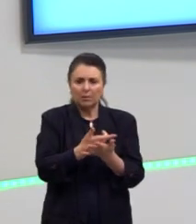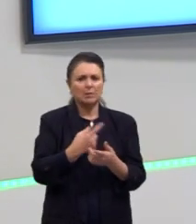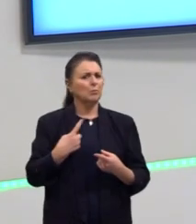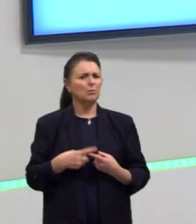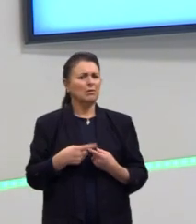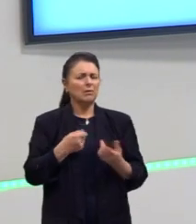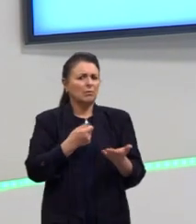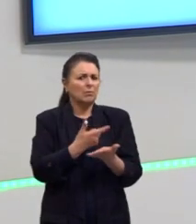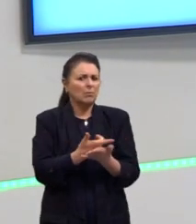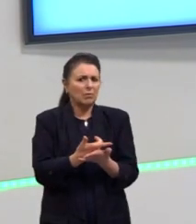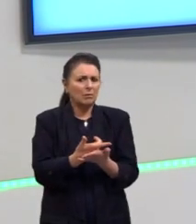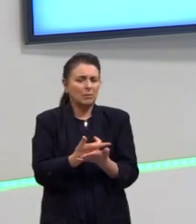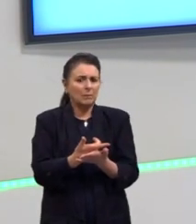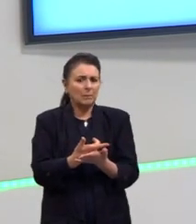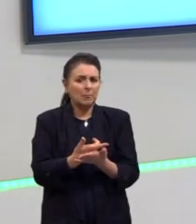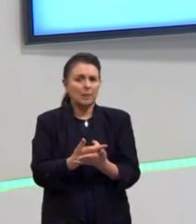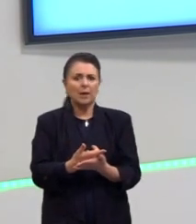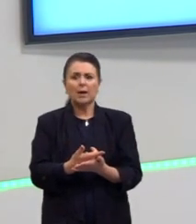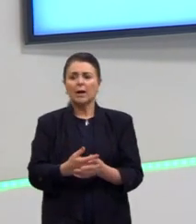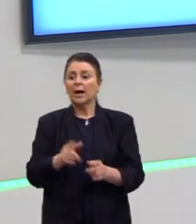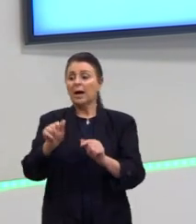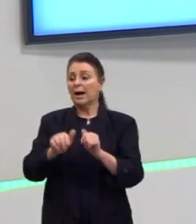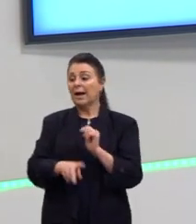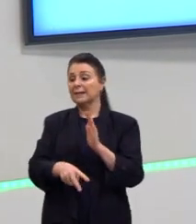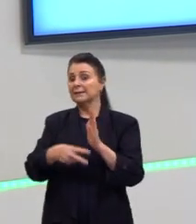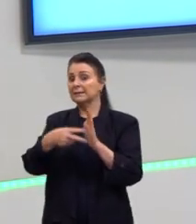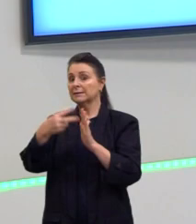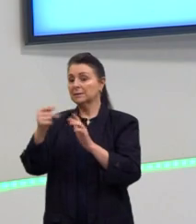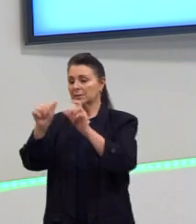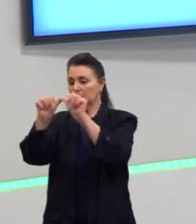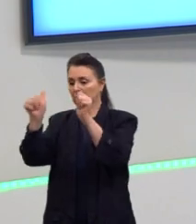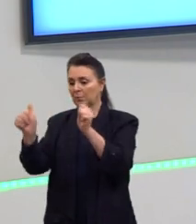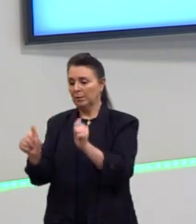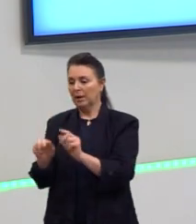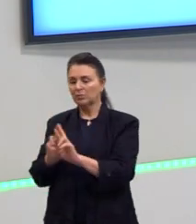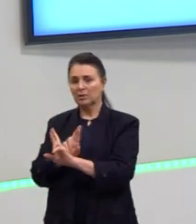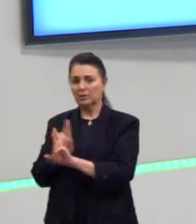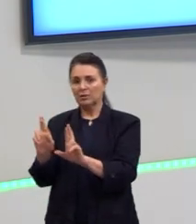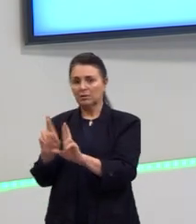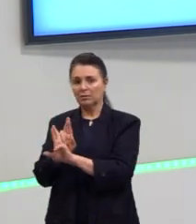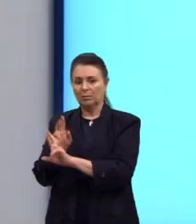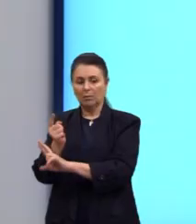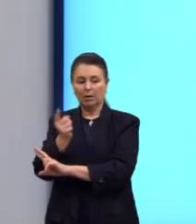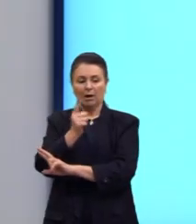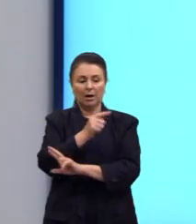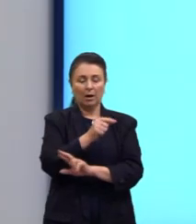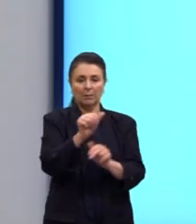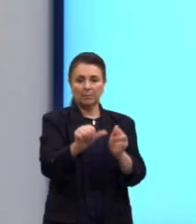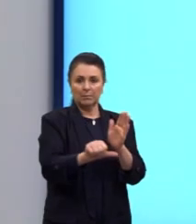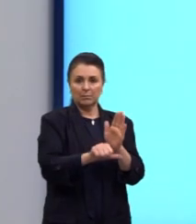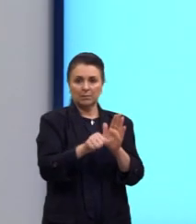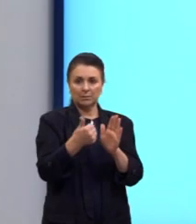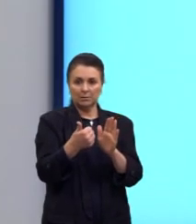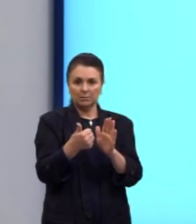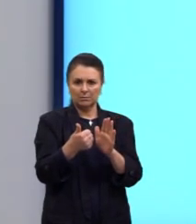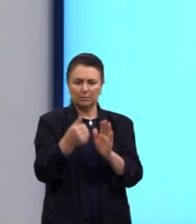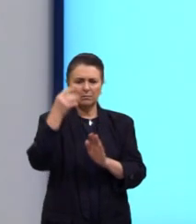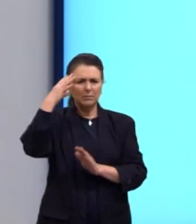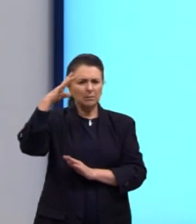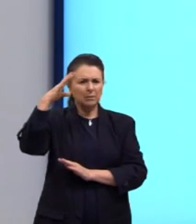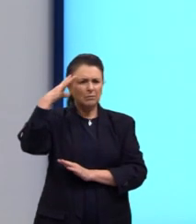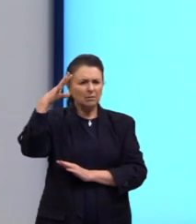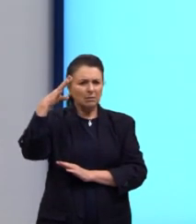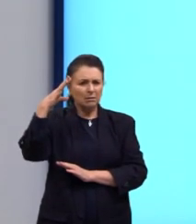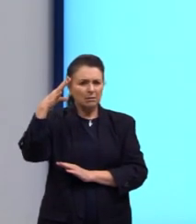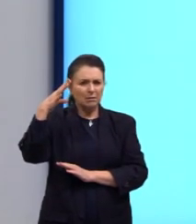O que que pode se inferir sobre a segunda imagem em relação à primeira? O que que eu posso inferir? O que eu posso imaginar? O que que eu